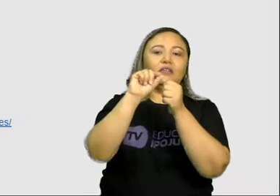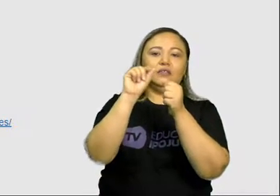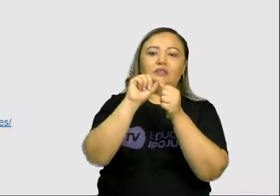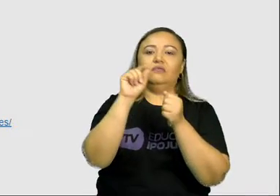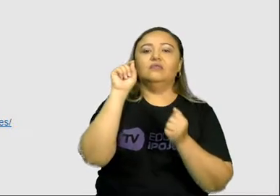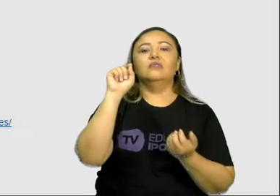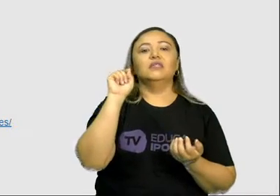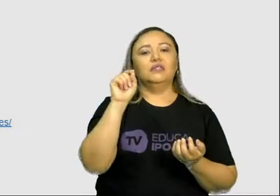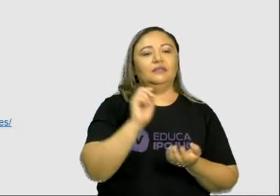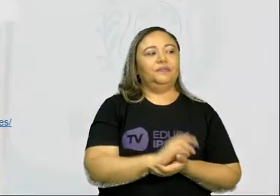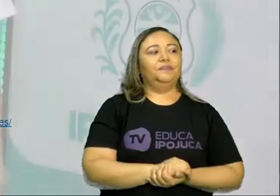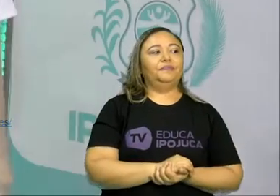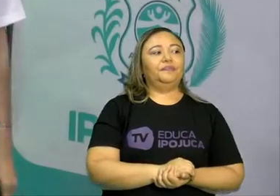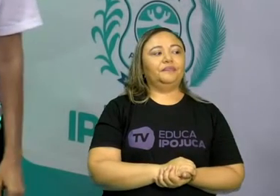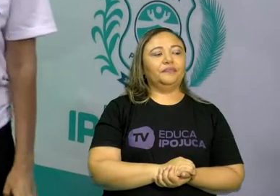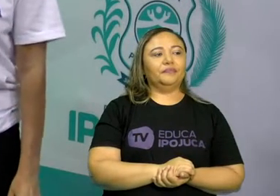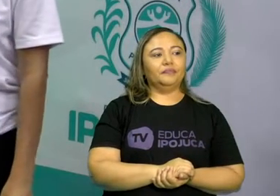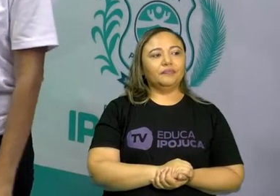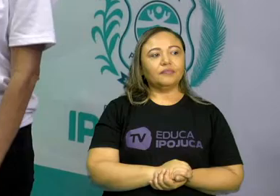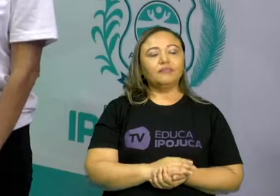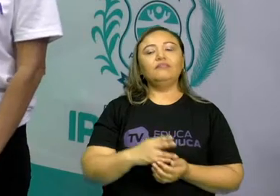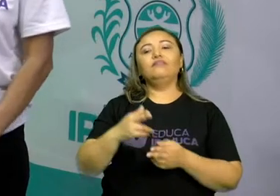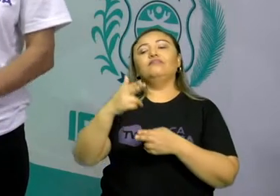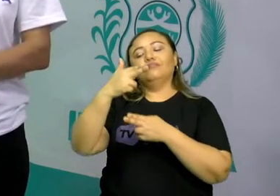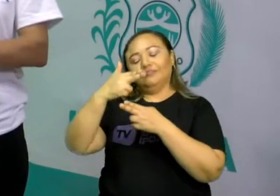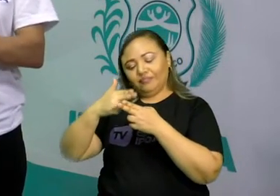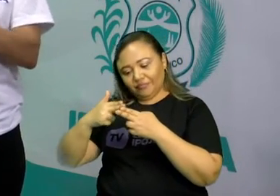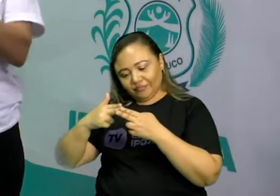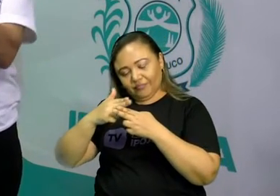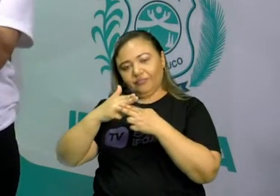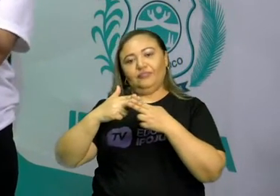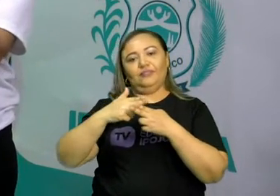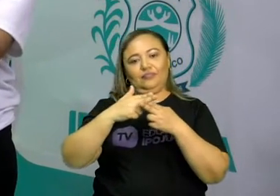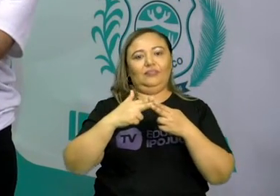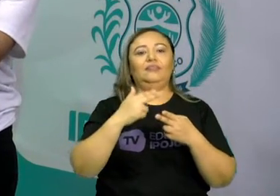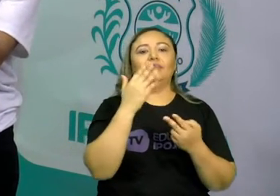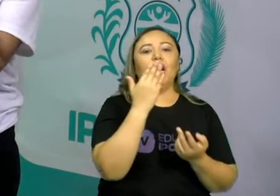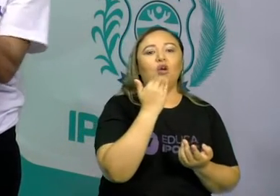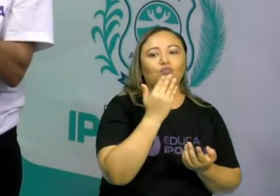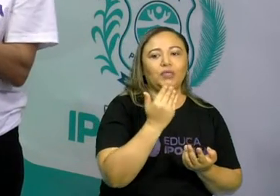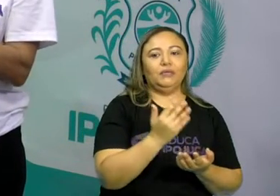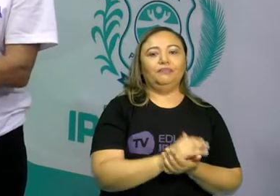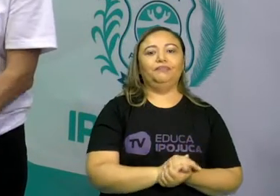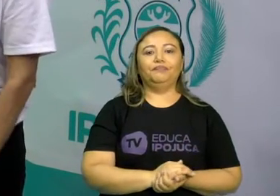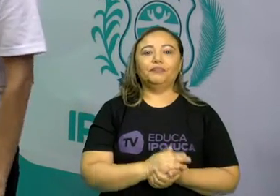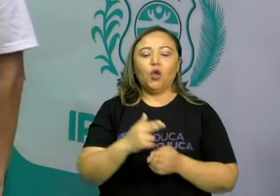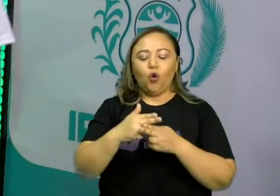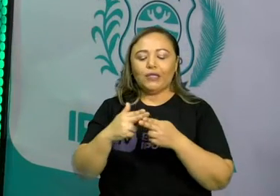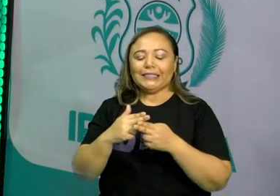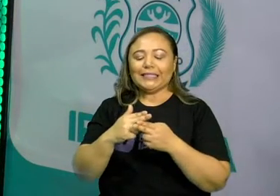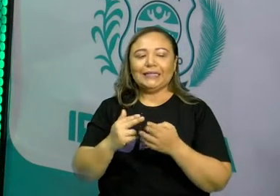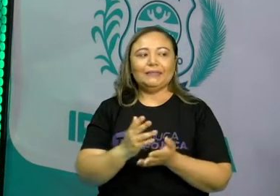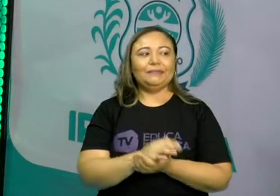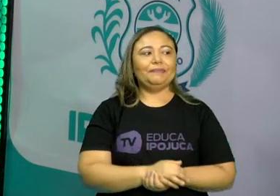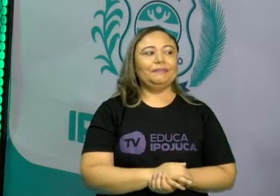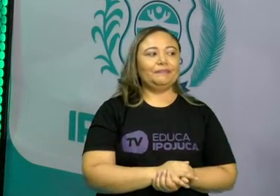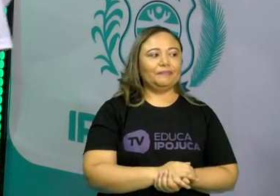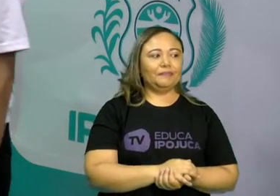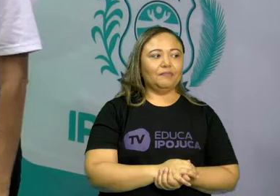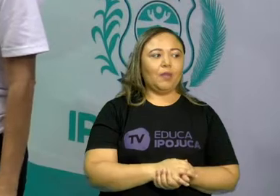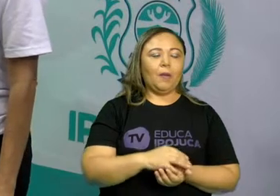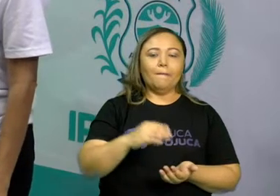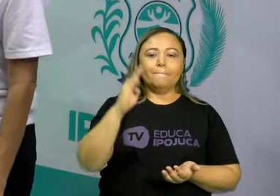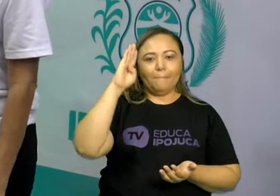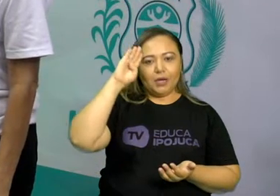Muito bem. Eles irão cortar os alimentos. Ele irá cortar a maçã. Então, a